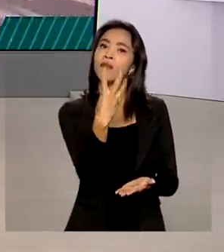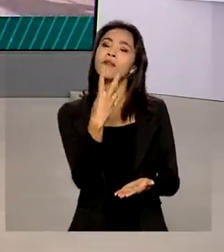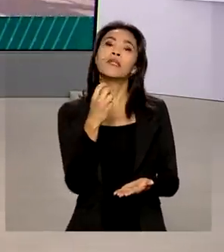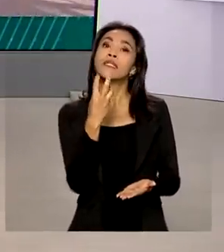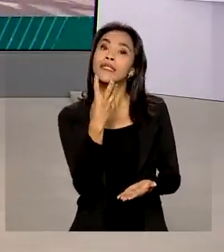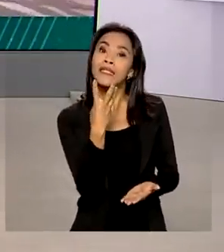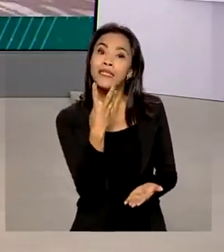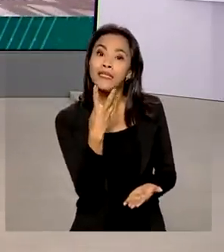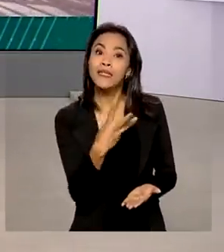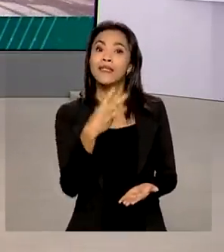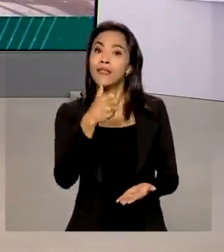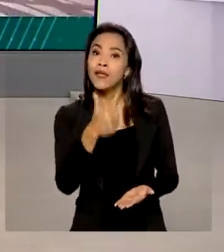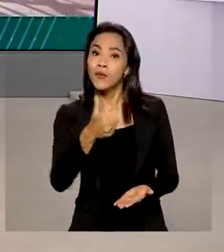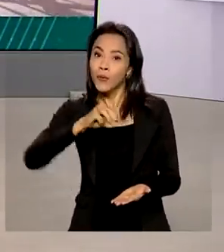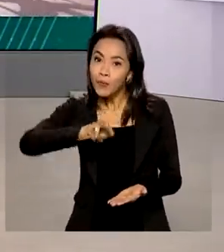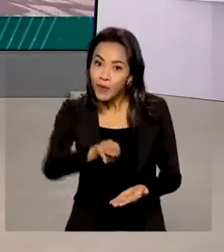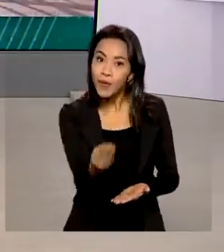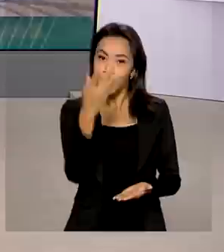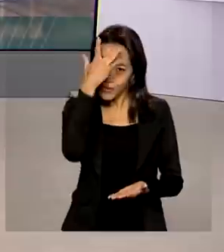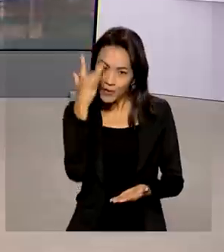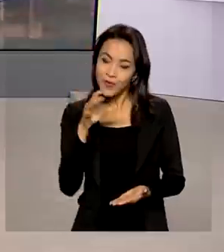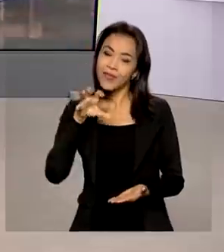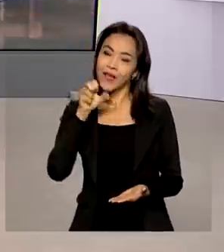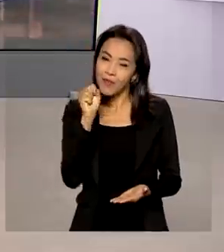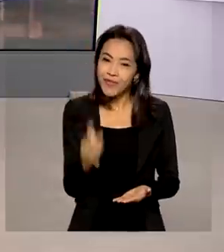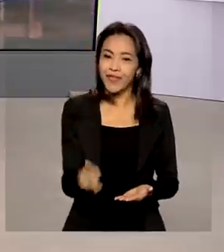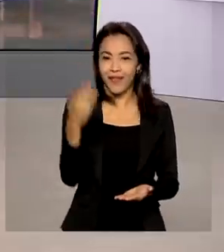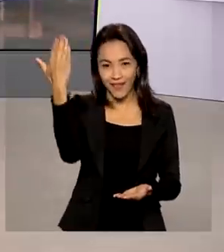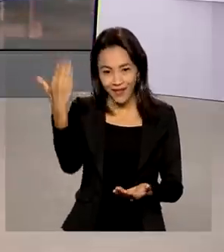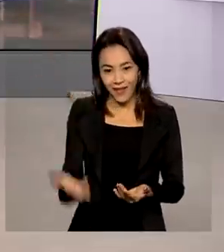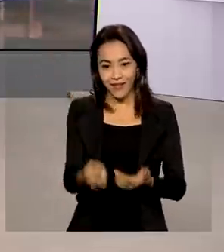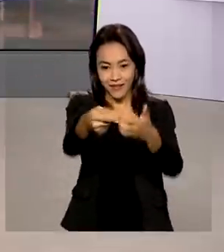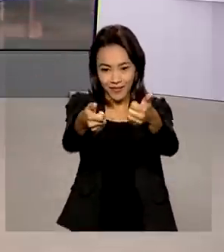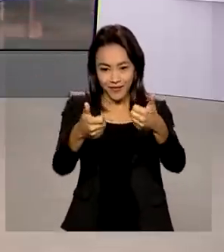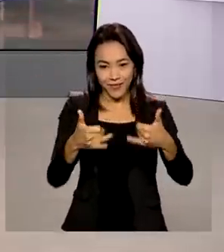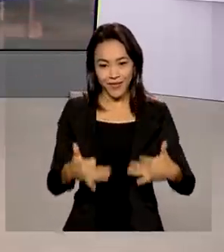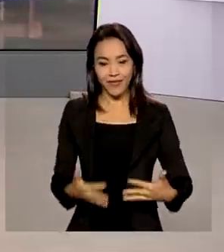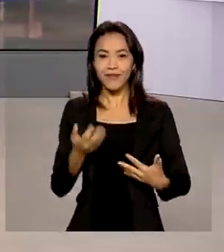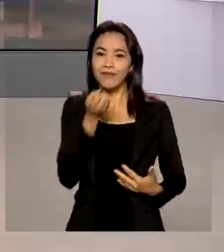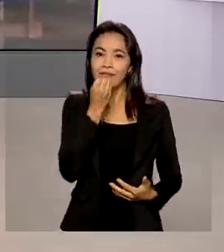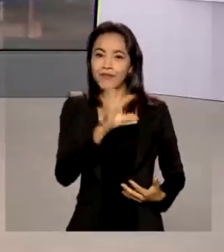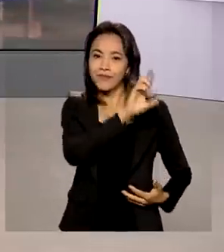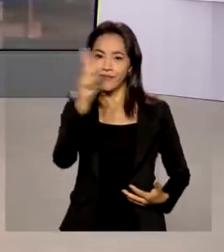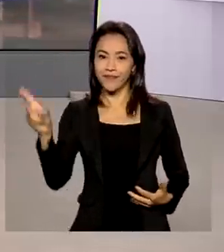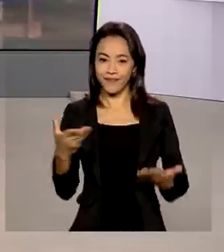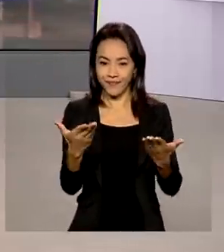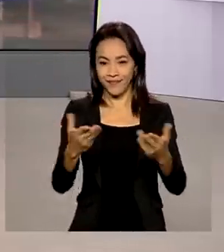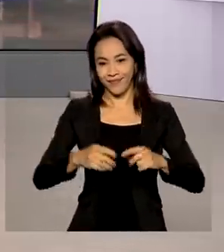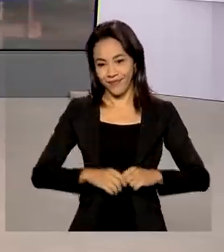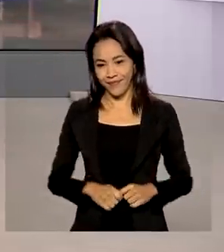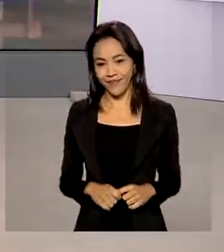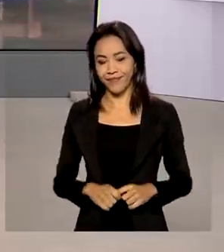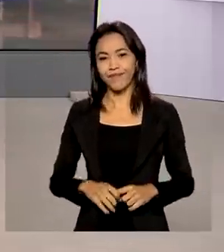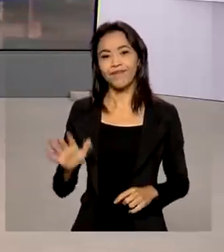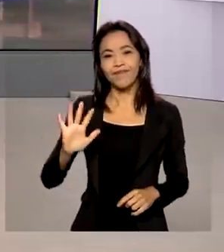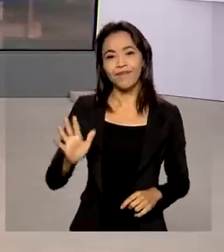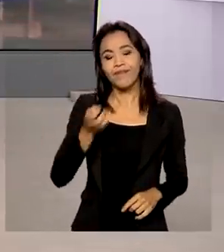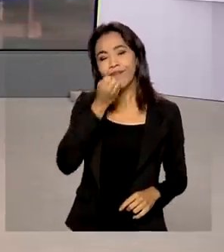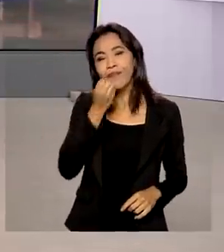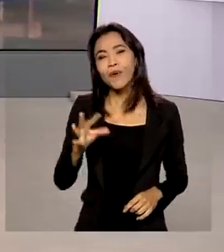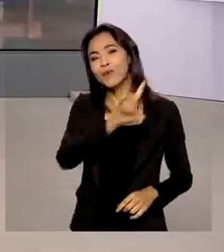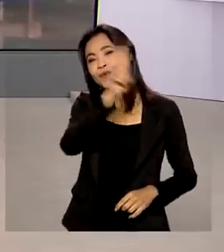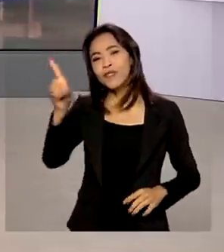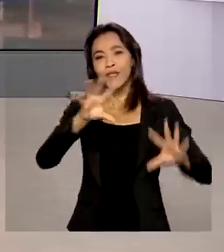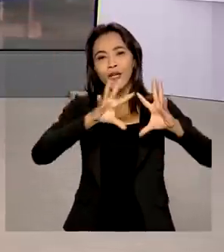de segurados. Quem tem os detalhes é o repórter Glauco de Queiroz. Glauco, bom dia pra você. Bom dia, Natália.